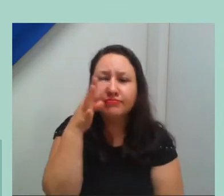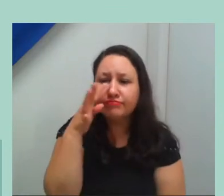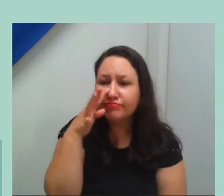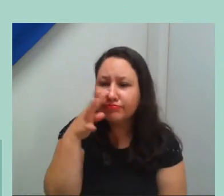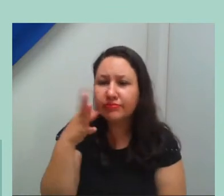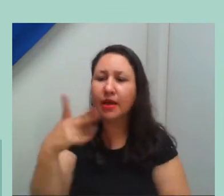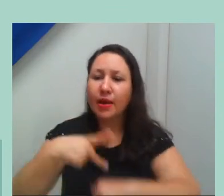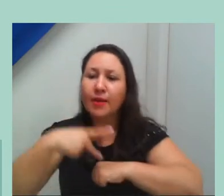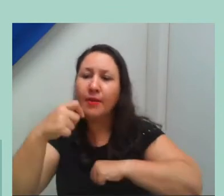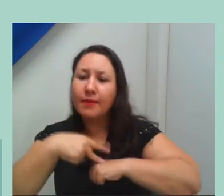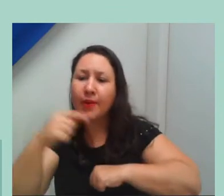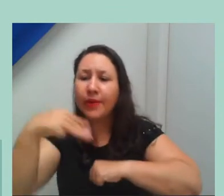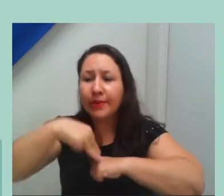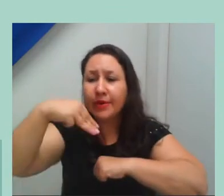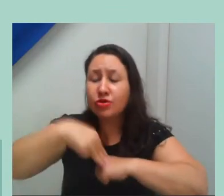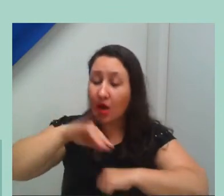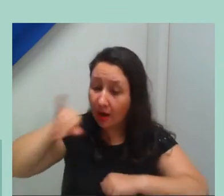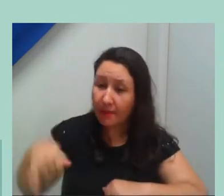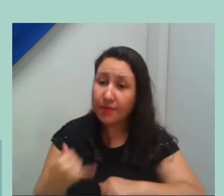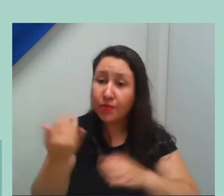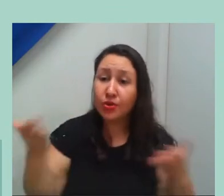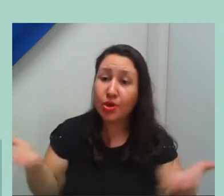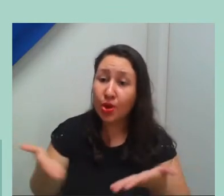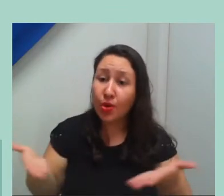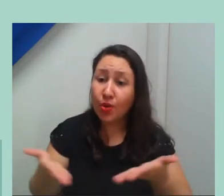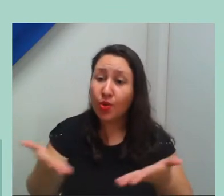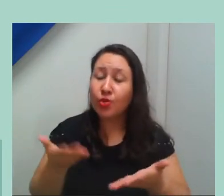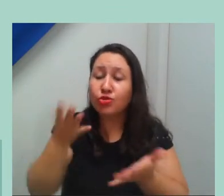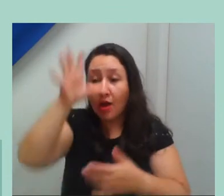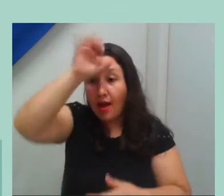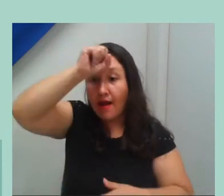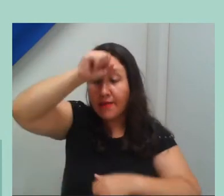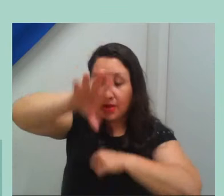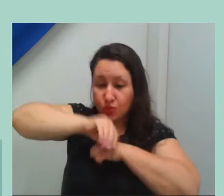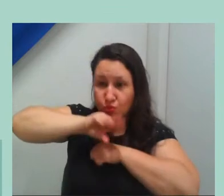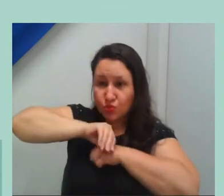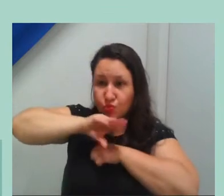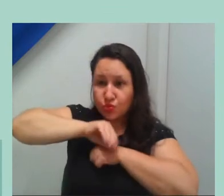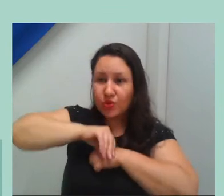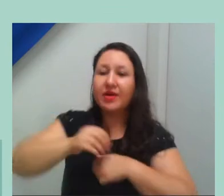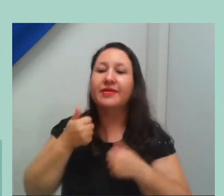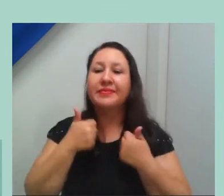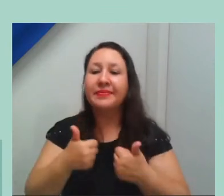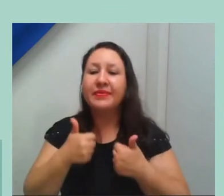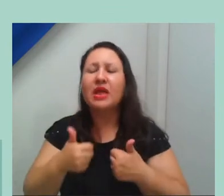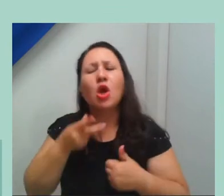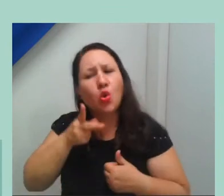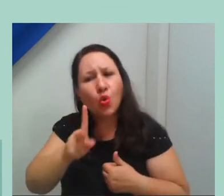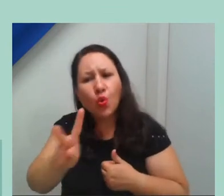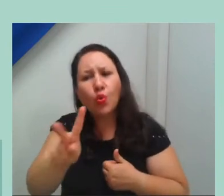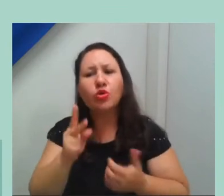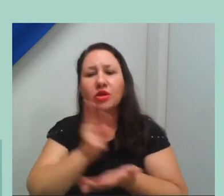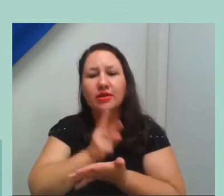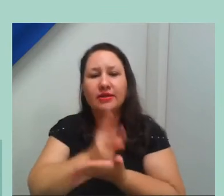aproveitem ao máximo essa oportunidade. De certa forma, continuaremos ofertando bastante oportunidades nesse